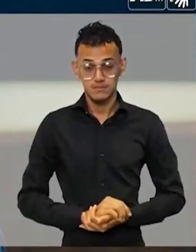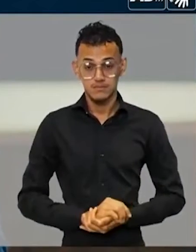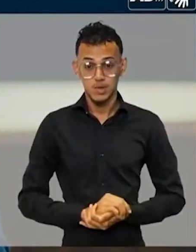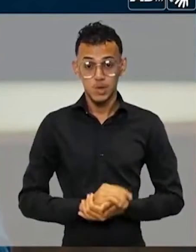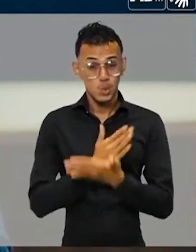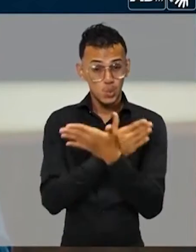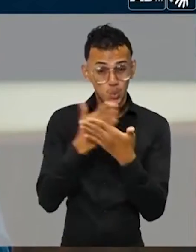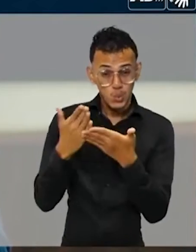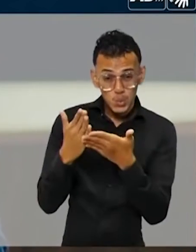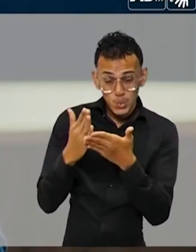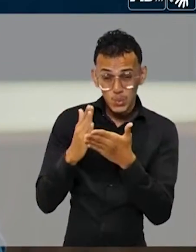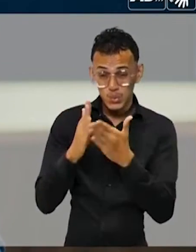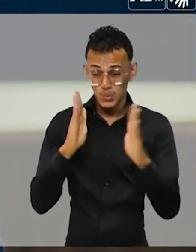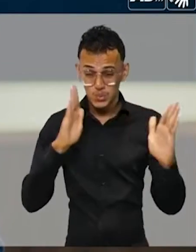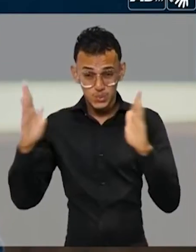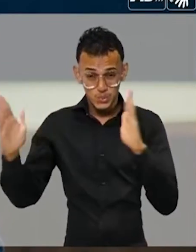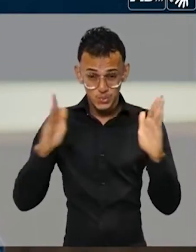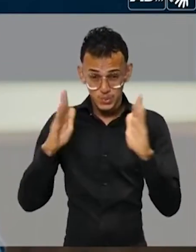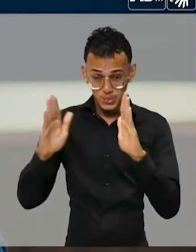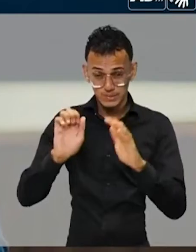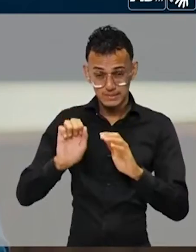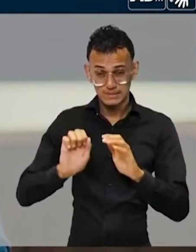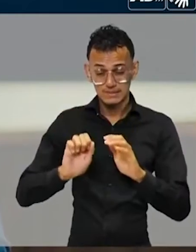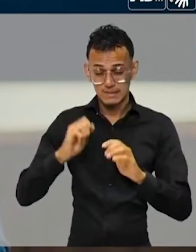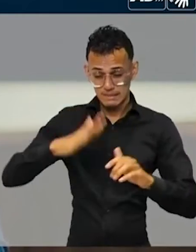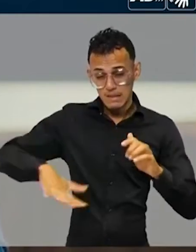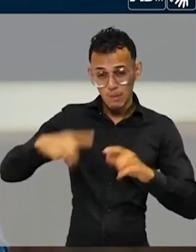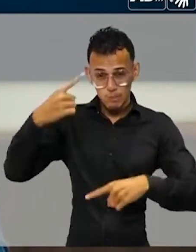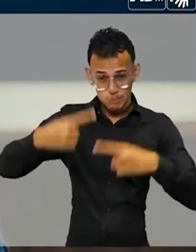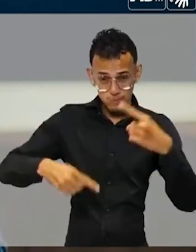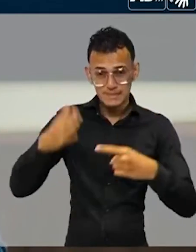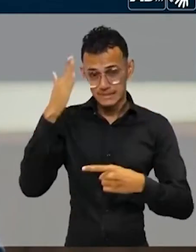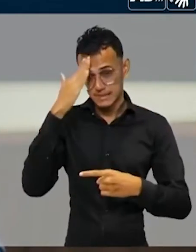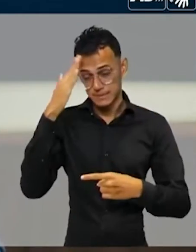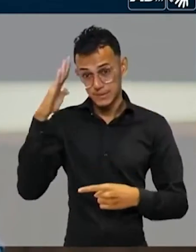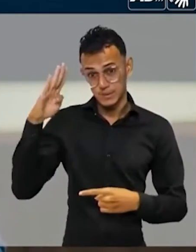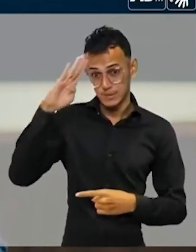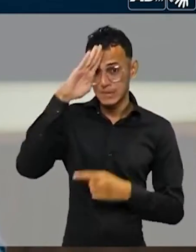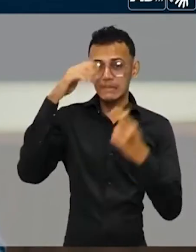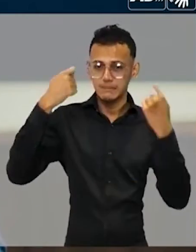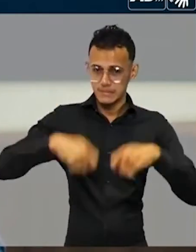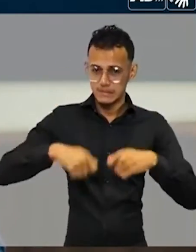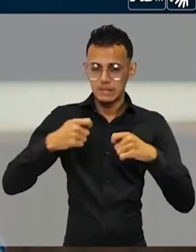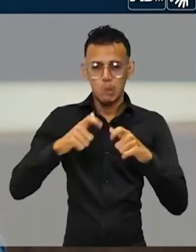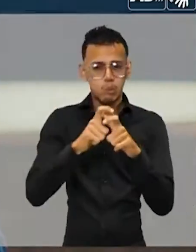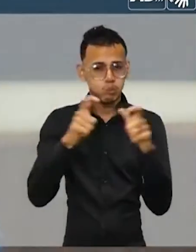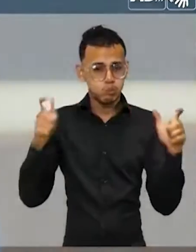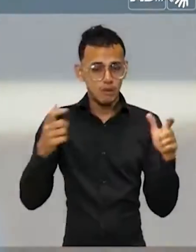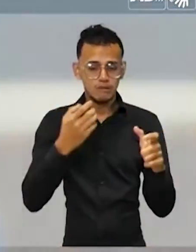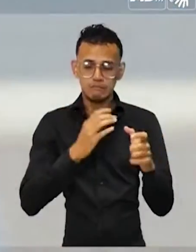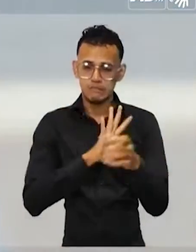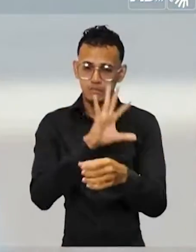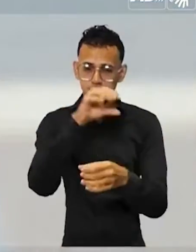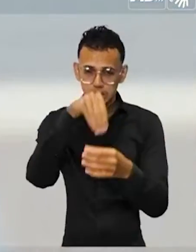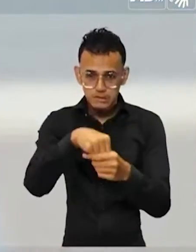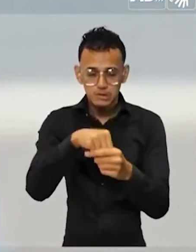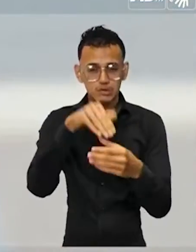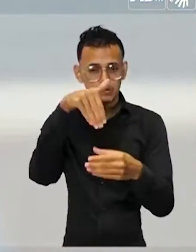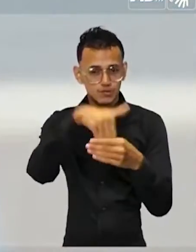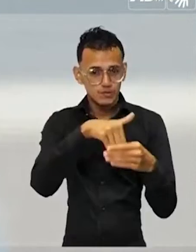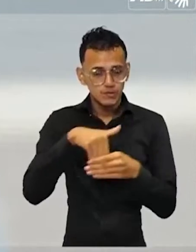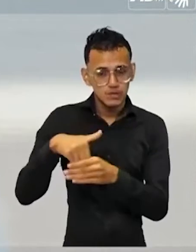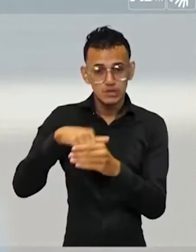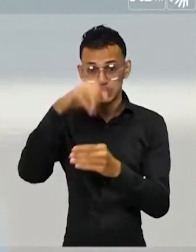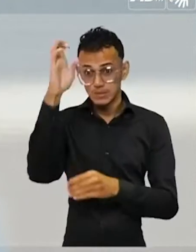início da campanha, mesmo sabendo que o presidente precisaria do maior número de votos no Brasil, os advogados do